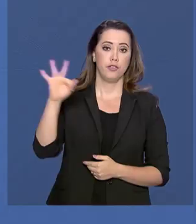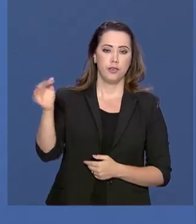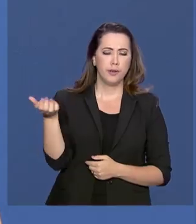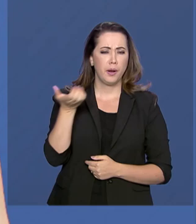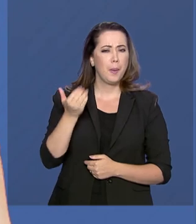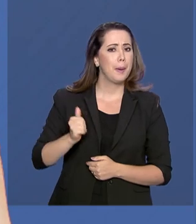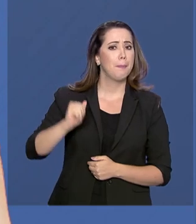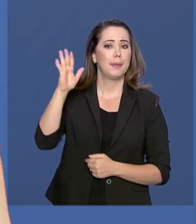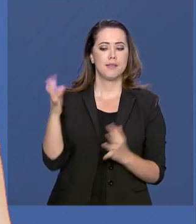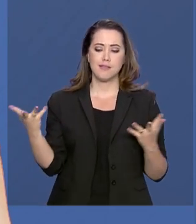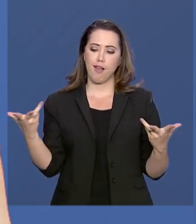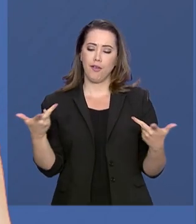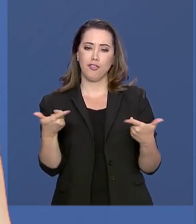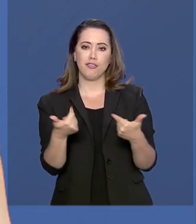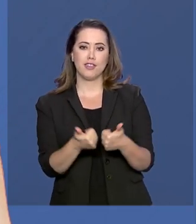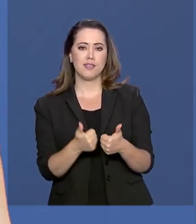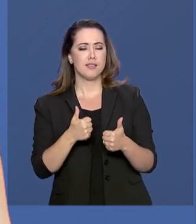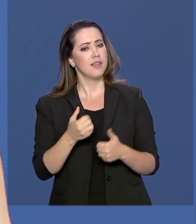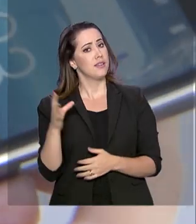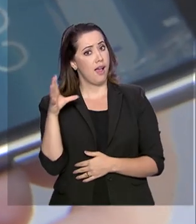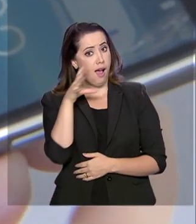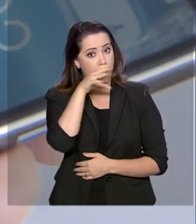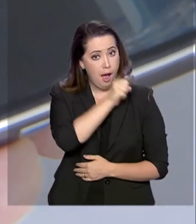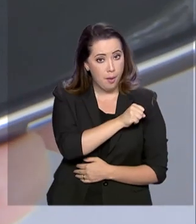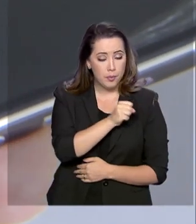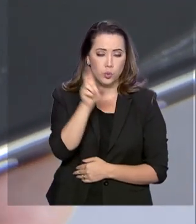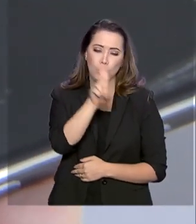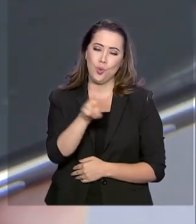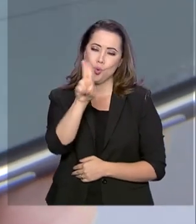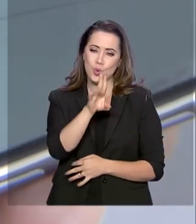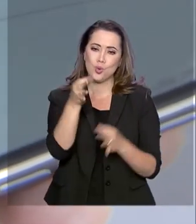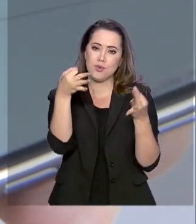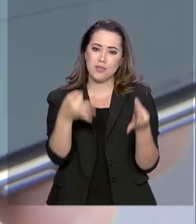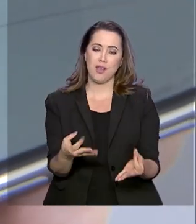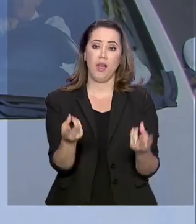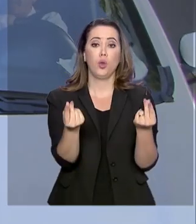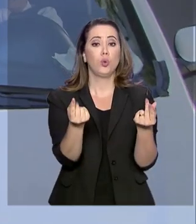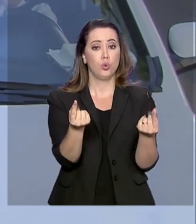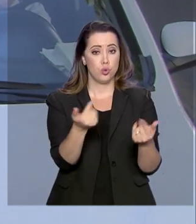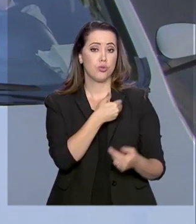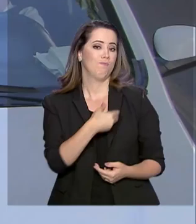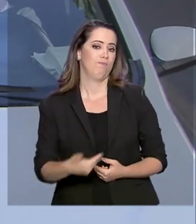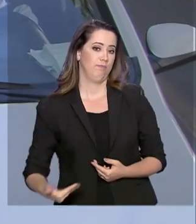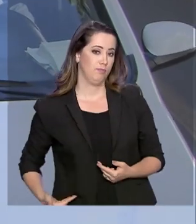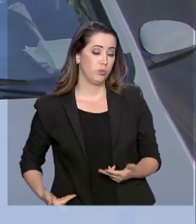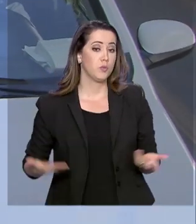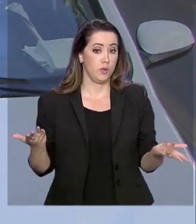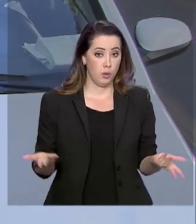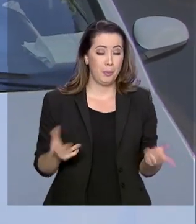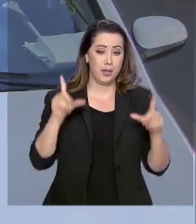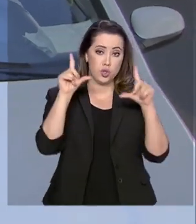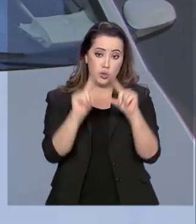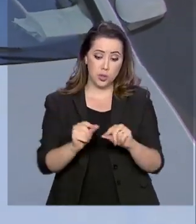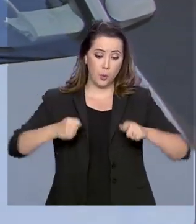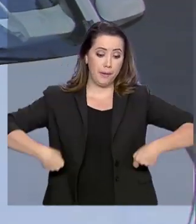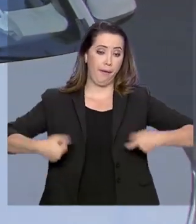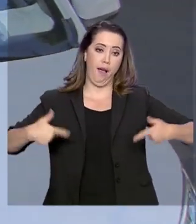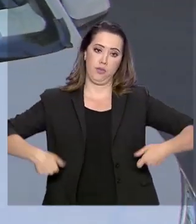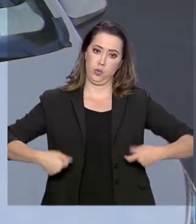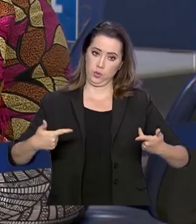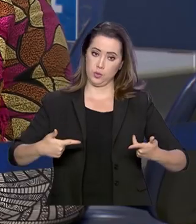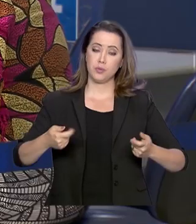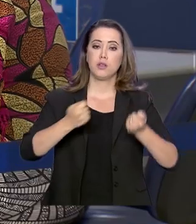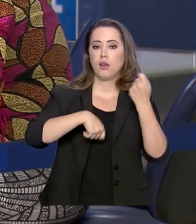mais eficiência, celeridade e a utilização racional dos recursos públicos a fim de reduzir gastos na economia.